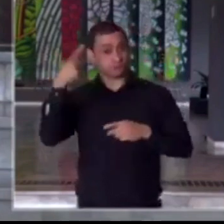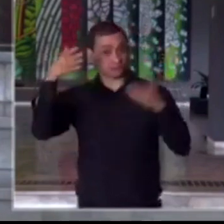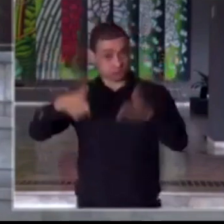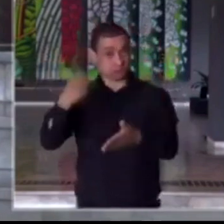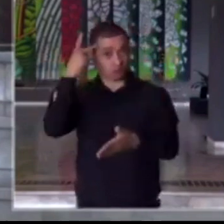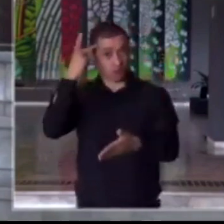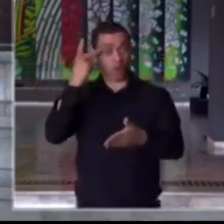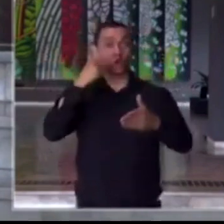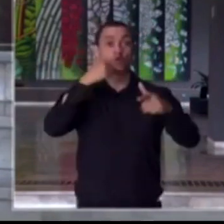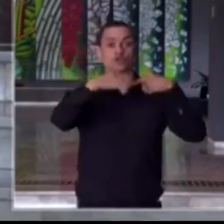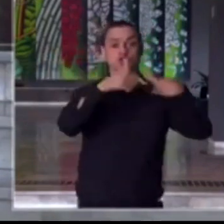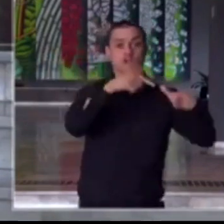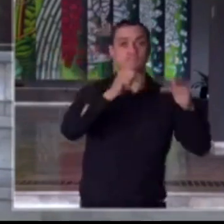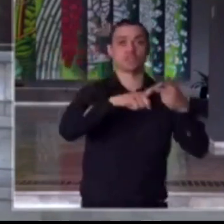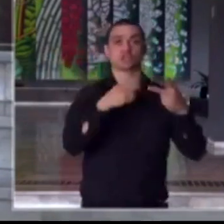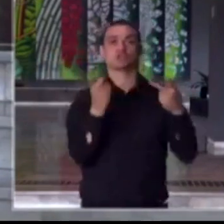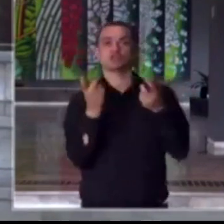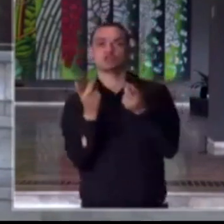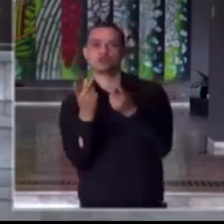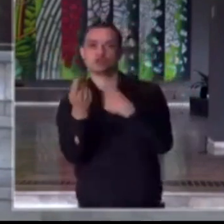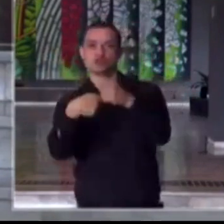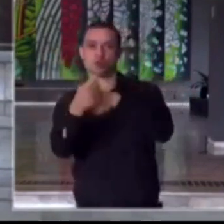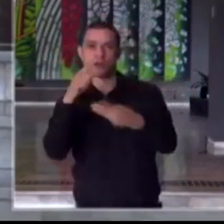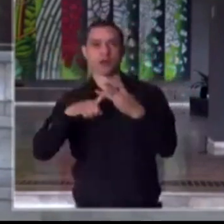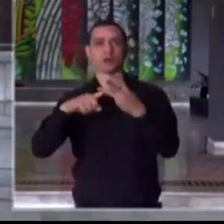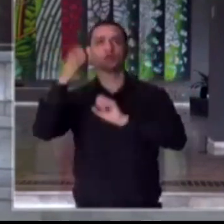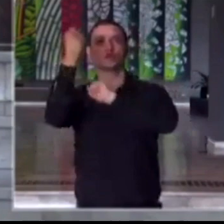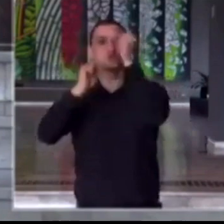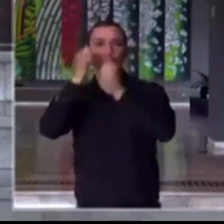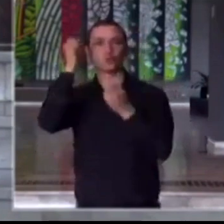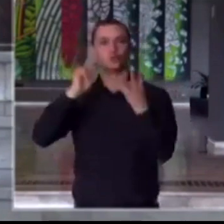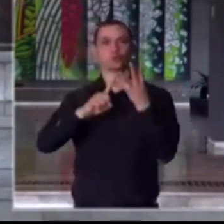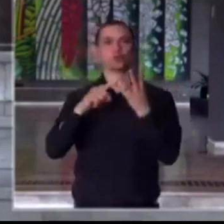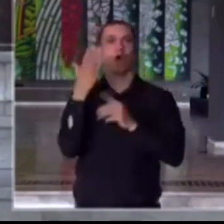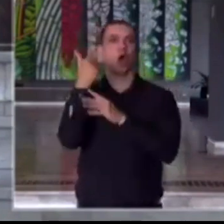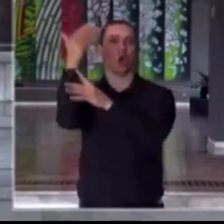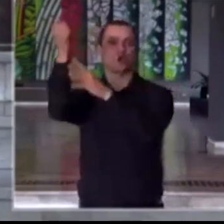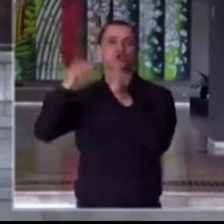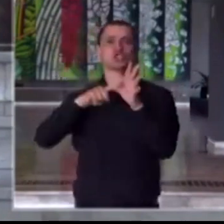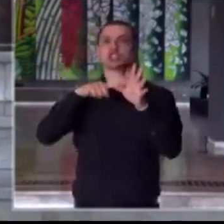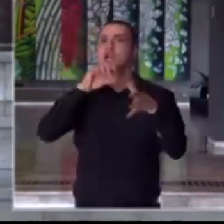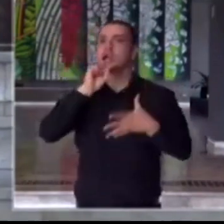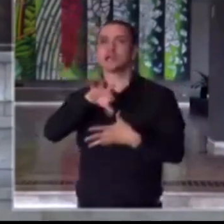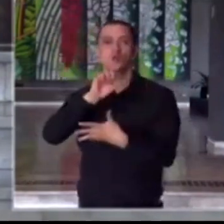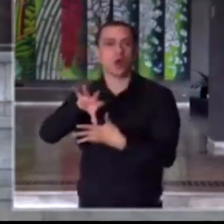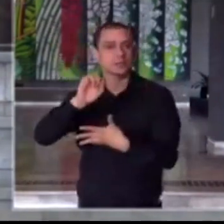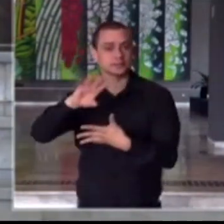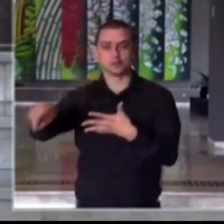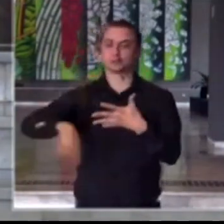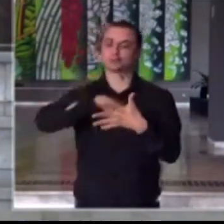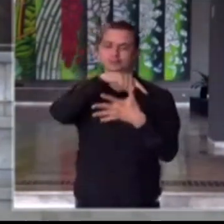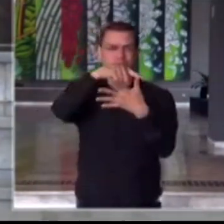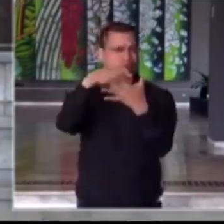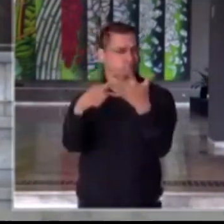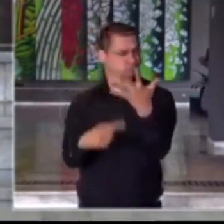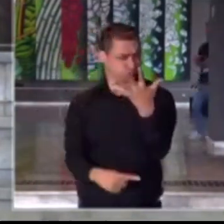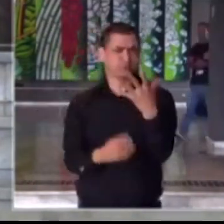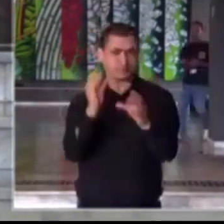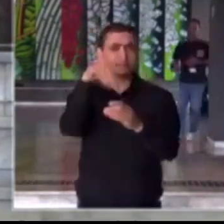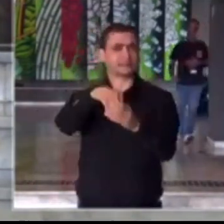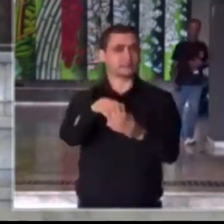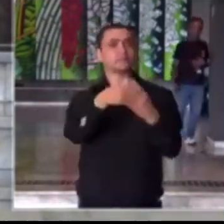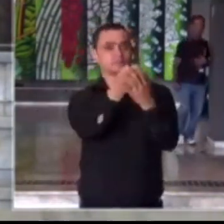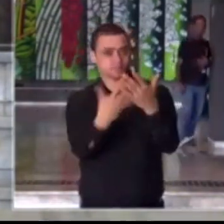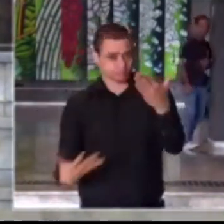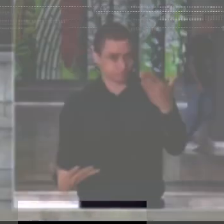comércio, indústria, tecnologia, educação e todos os outros que estão dentro deste